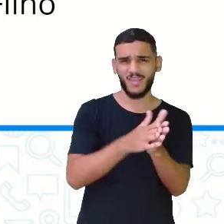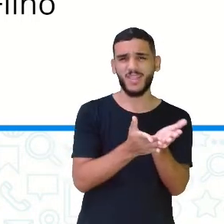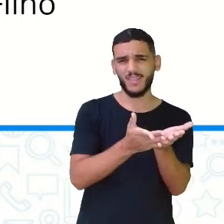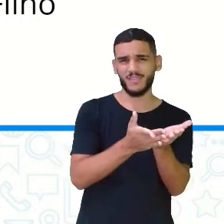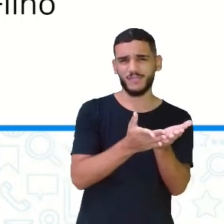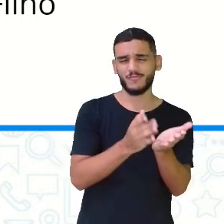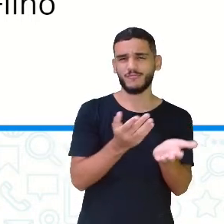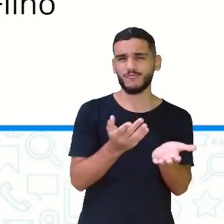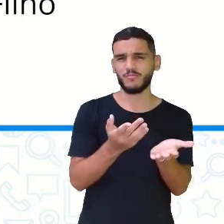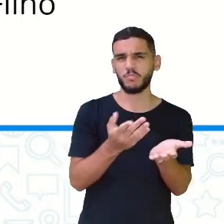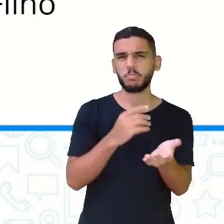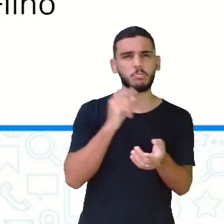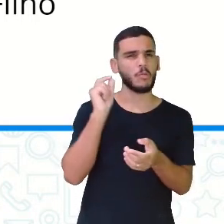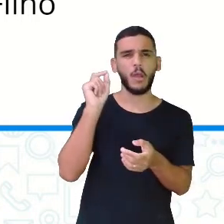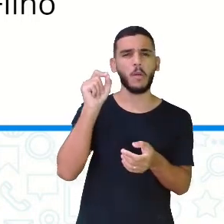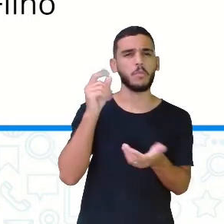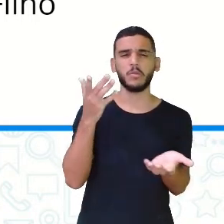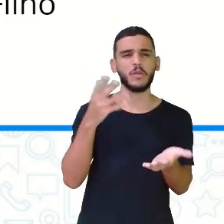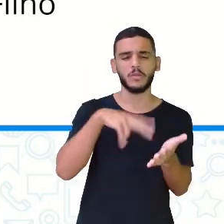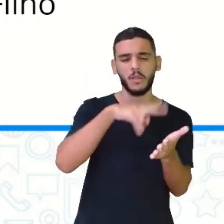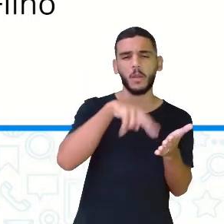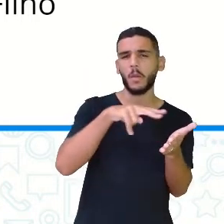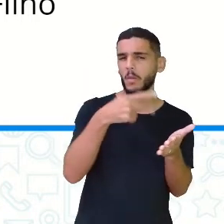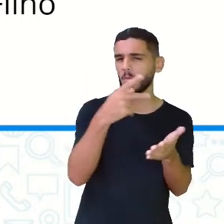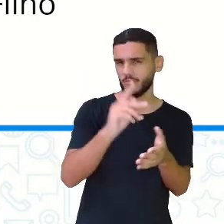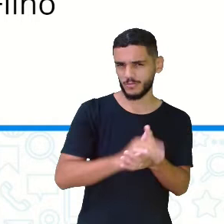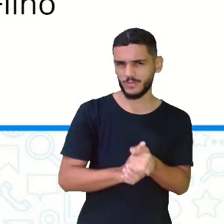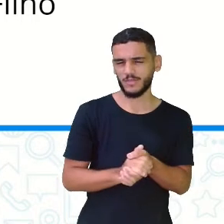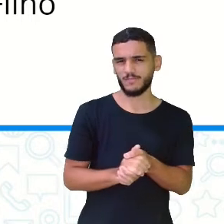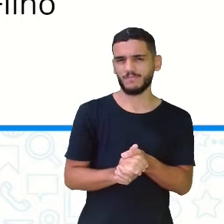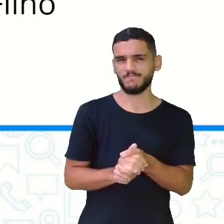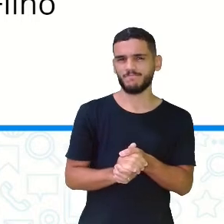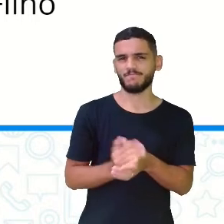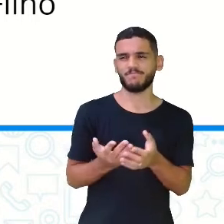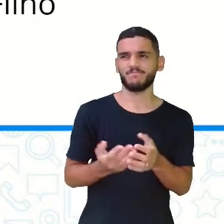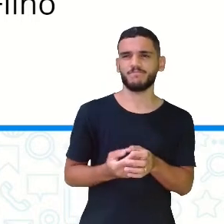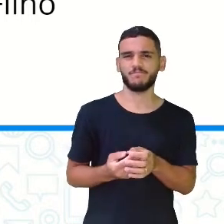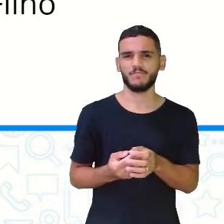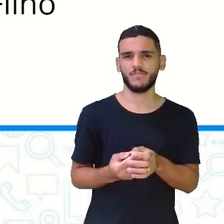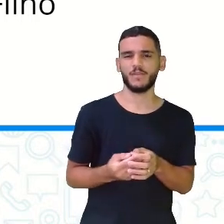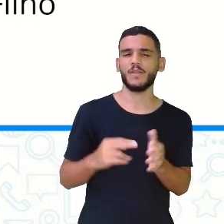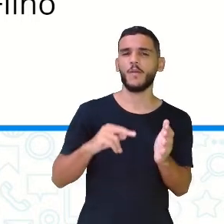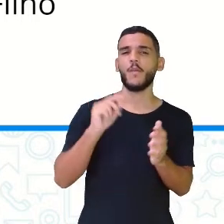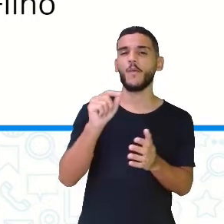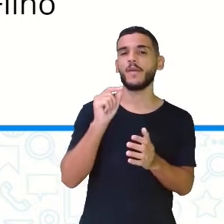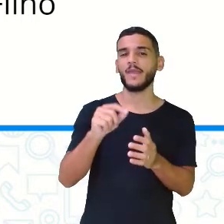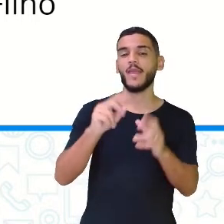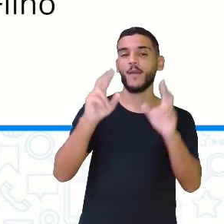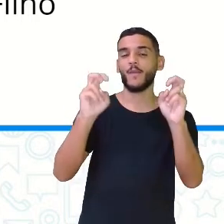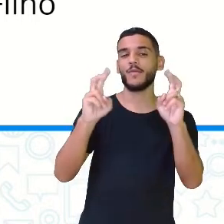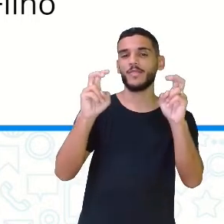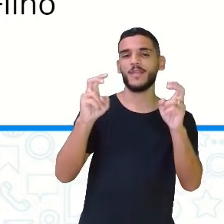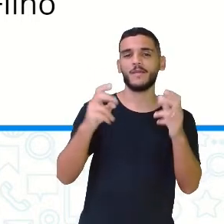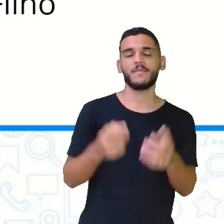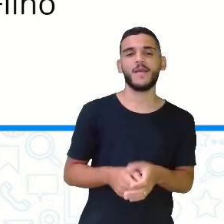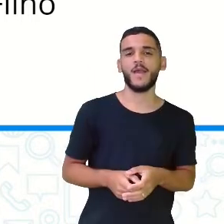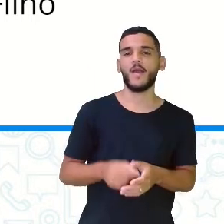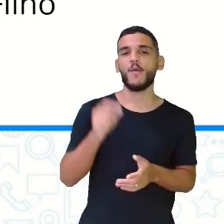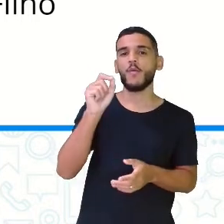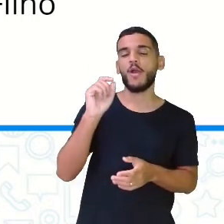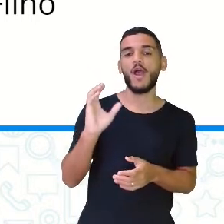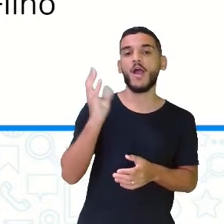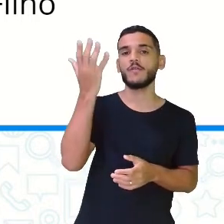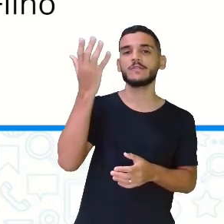Alguém já fez essa leitura para você? O caso das bananas é bem interessante, viu?